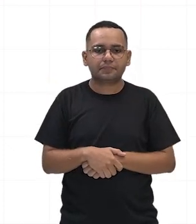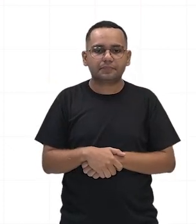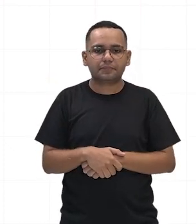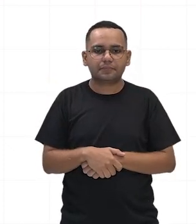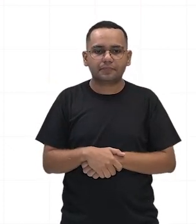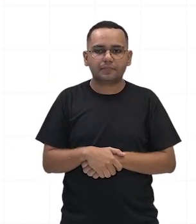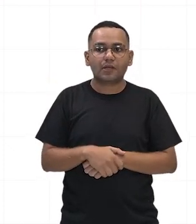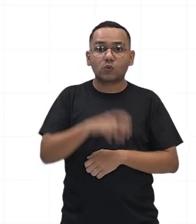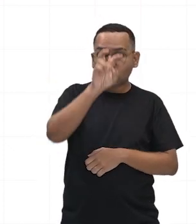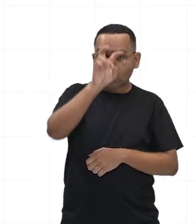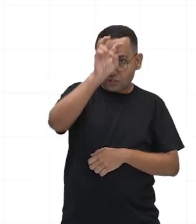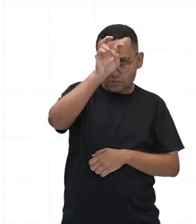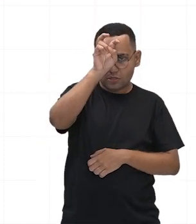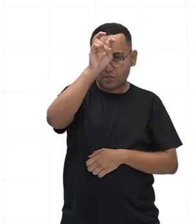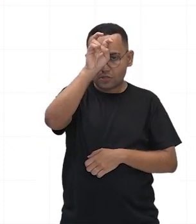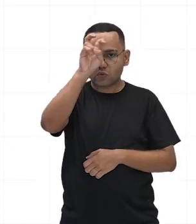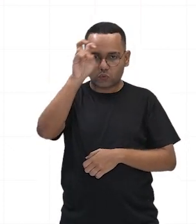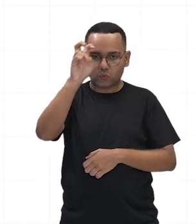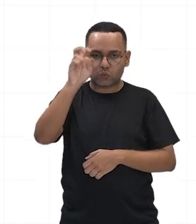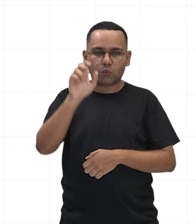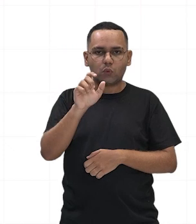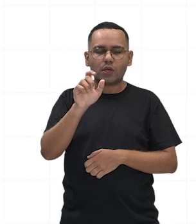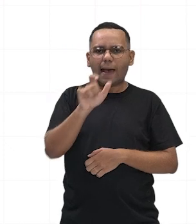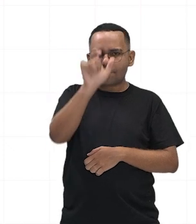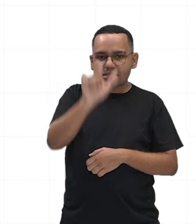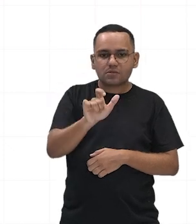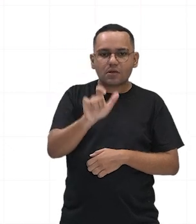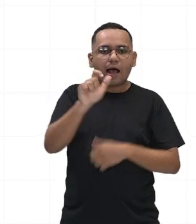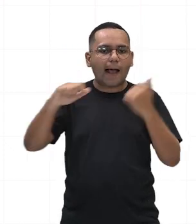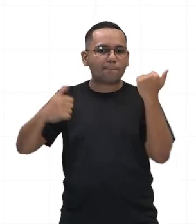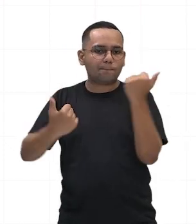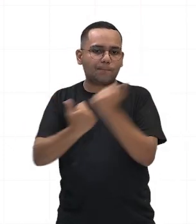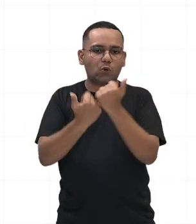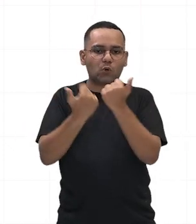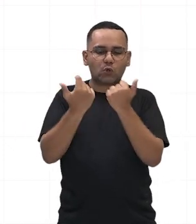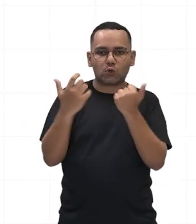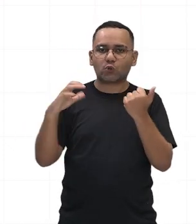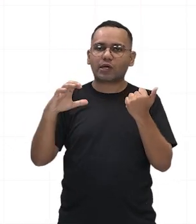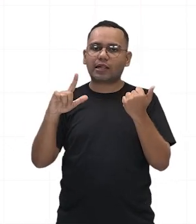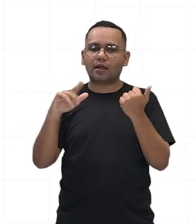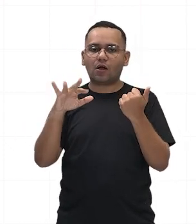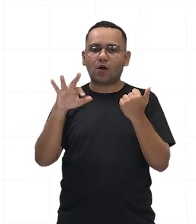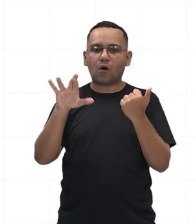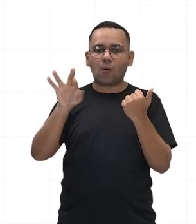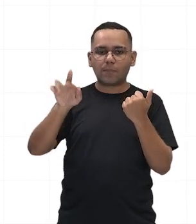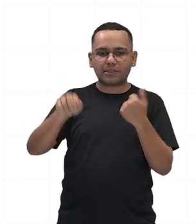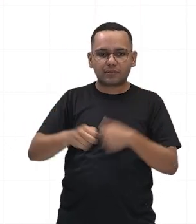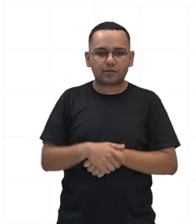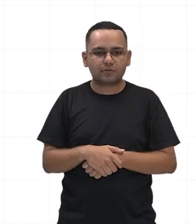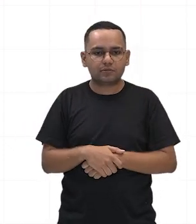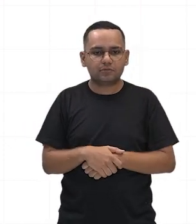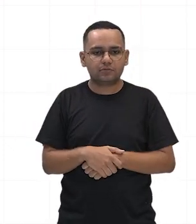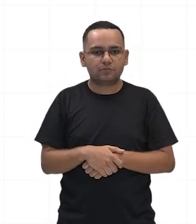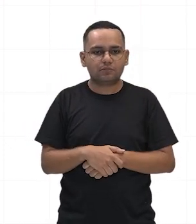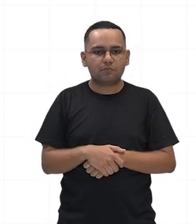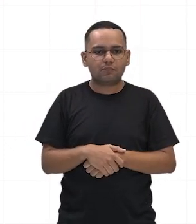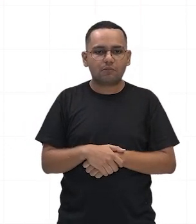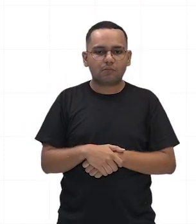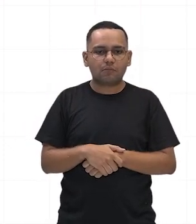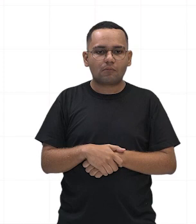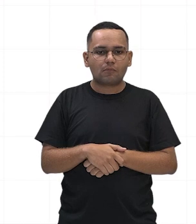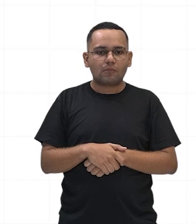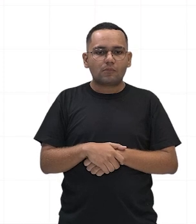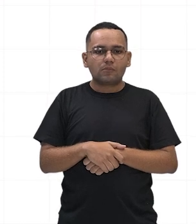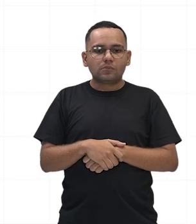César apoiou Cleópatra em uma disputa pelo trono, derrotando o faraó Ptolomeu, e era um exímio